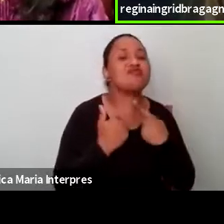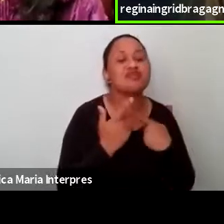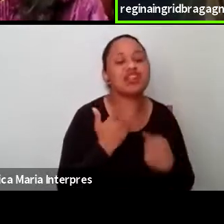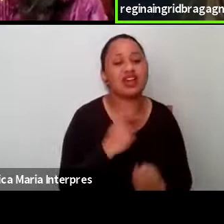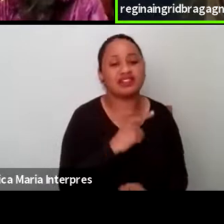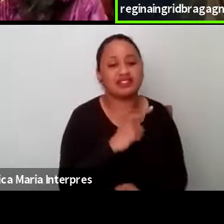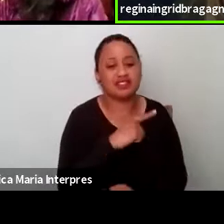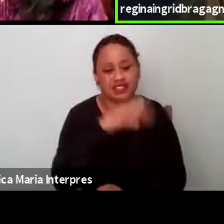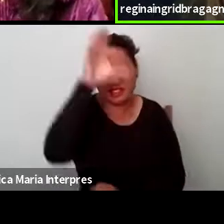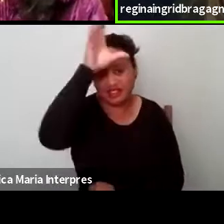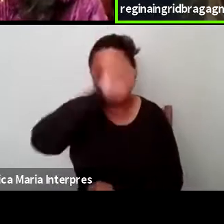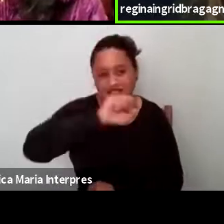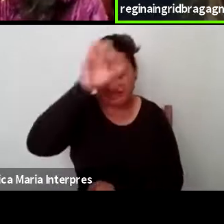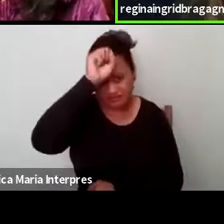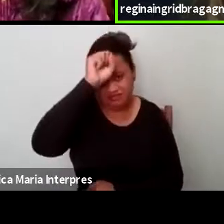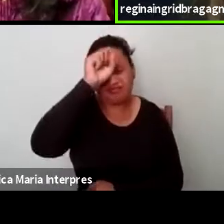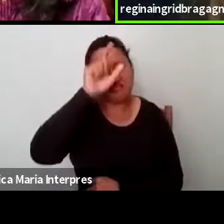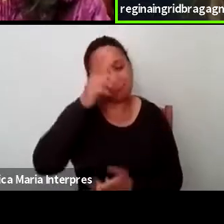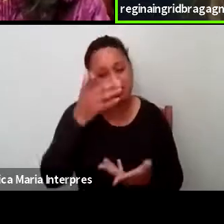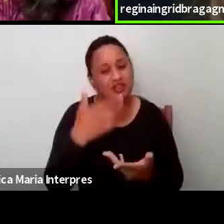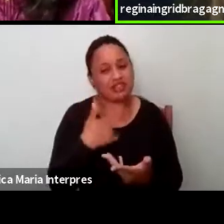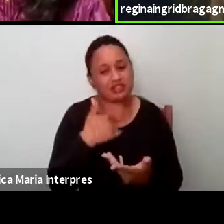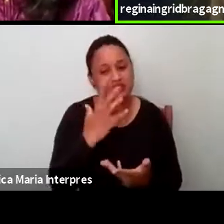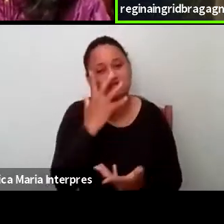que eu achei riquíssima essa fala.